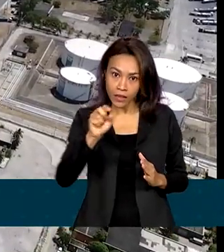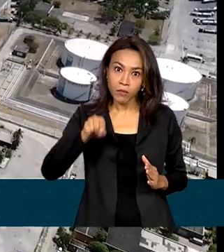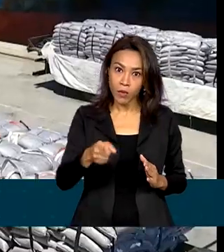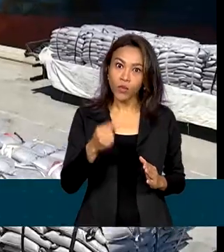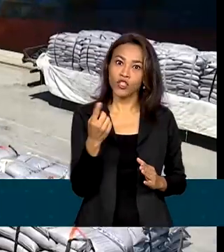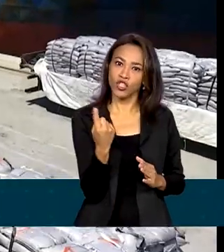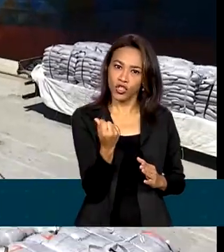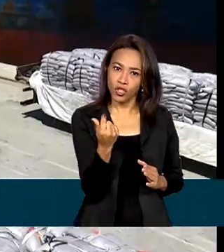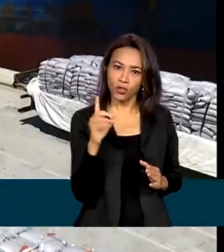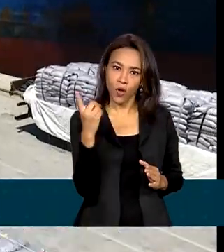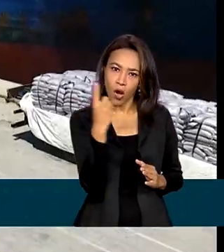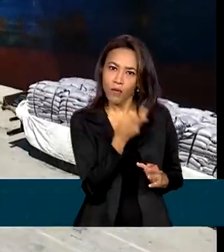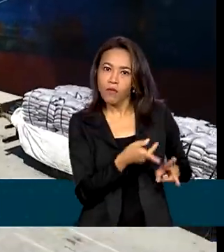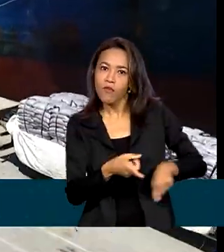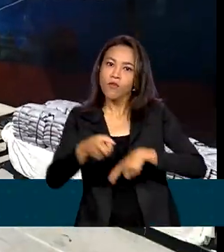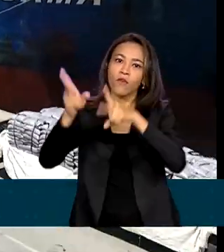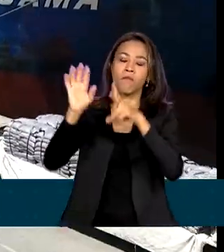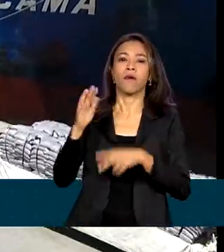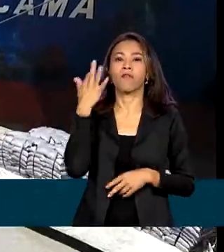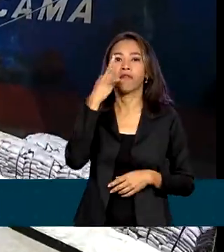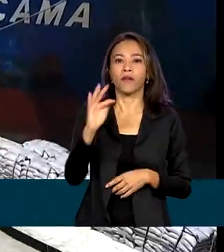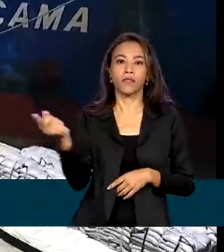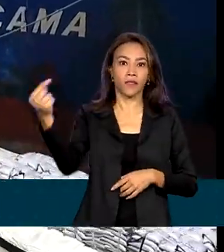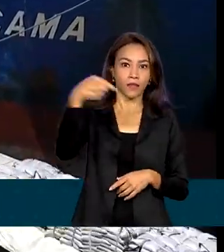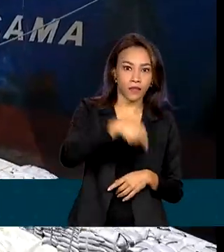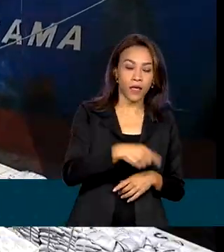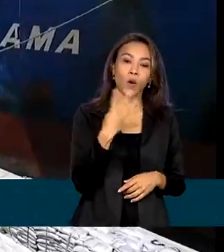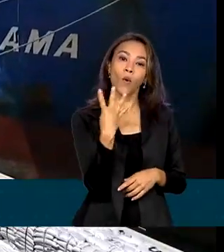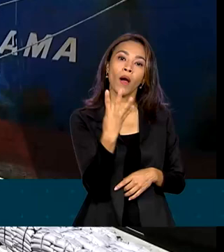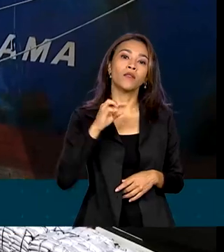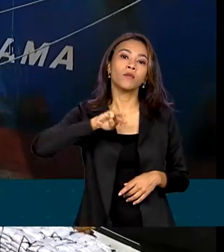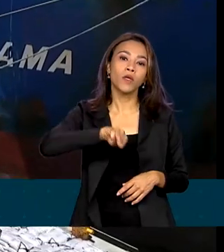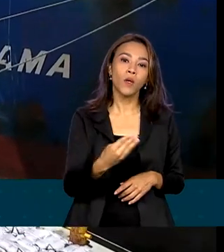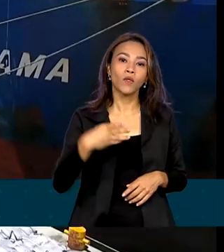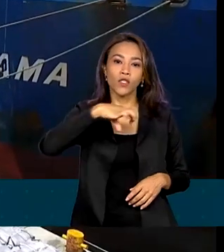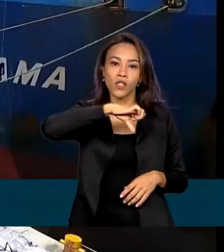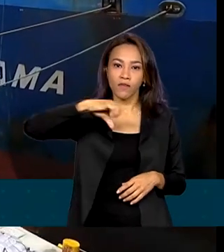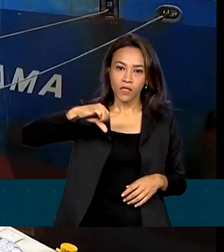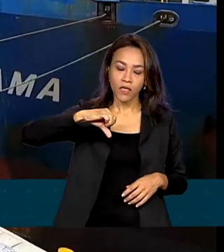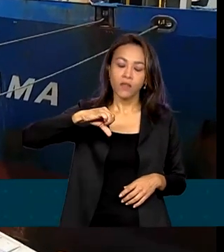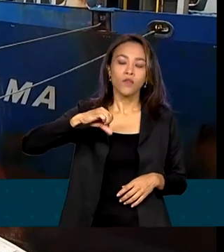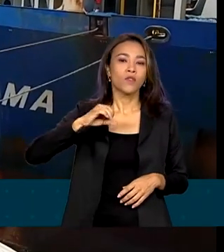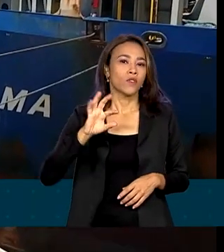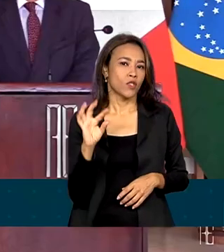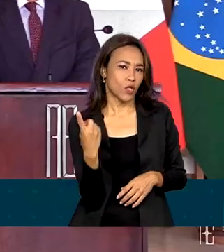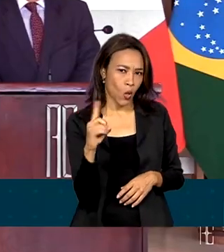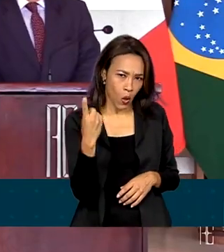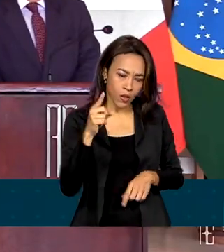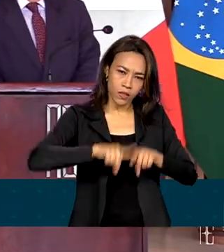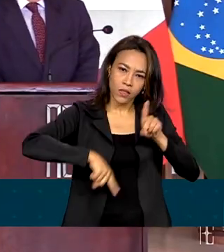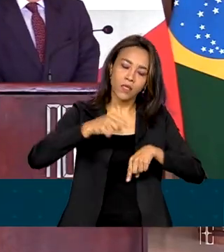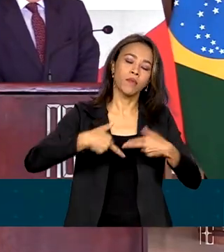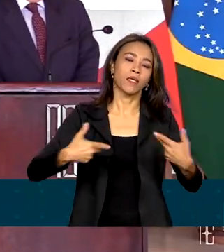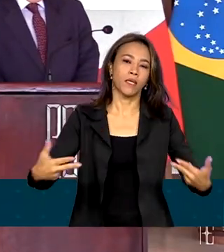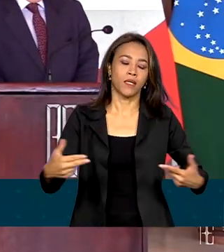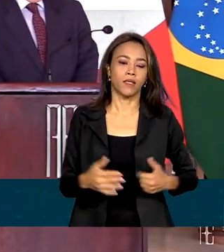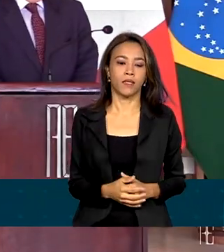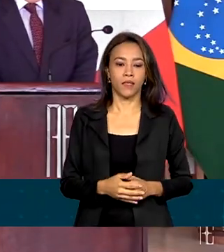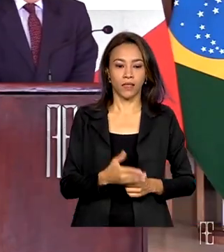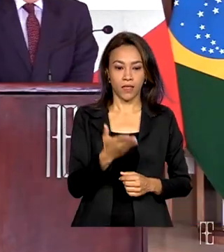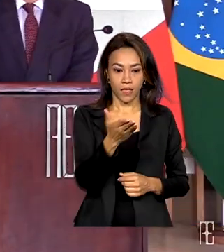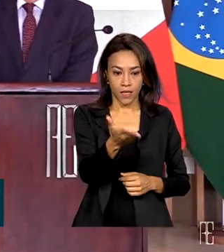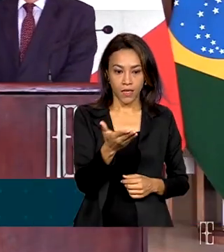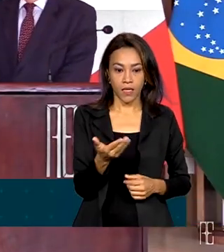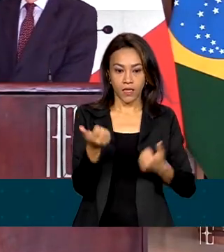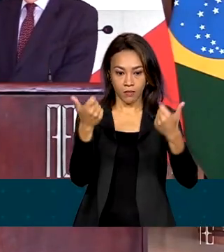a França e importou cerca de 4 bilhões e 900 milhões de dólares em produtos. No plano econômico,